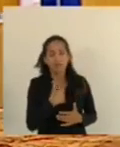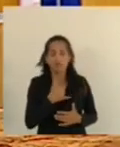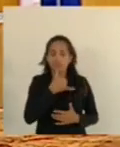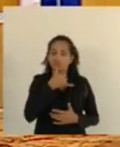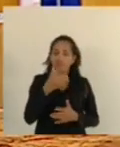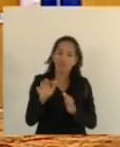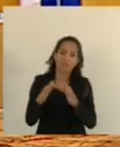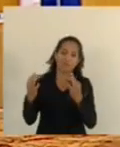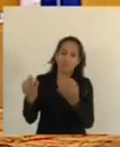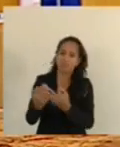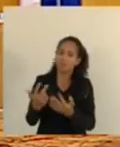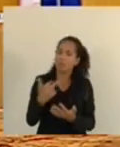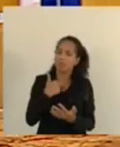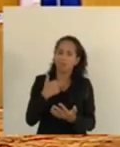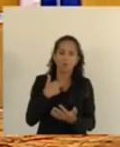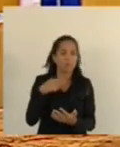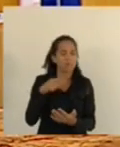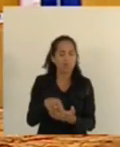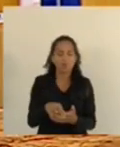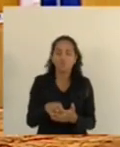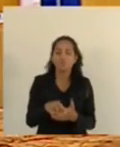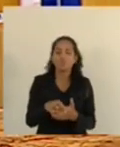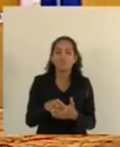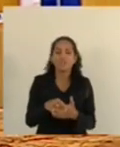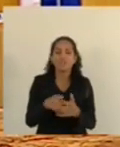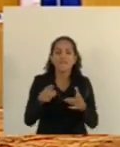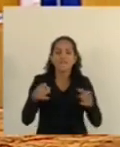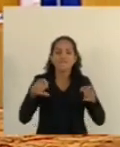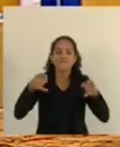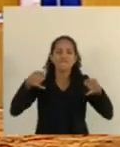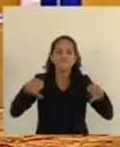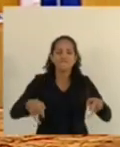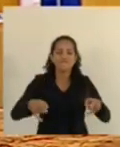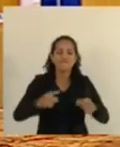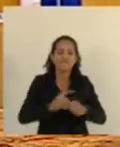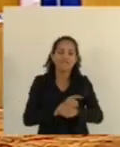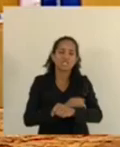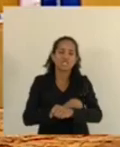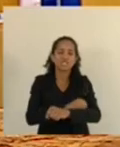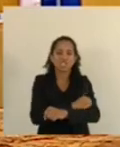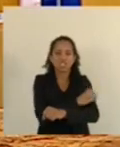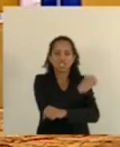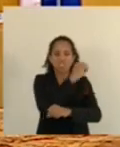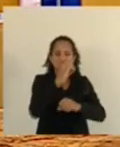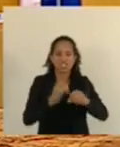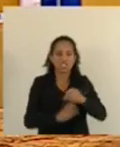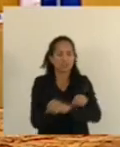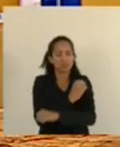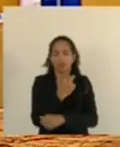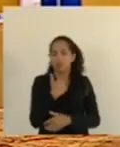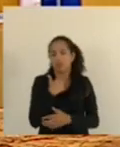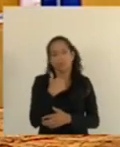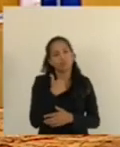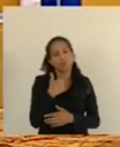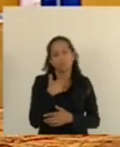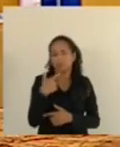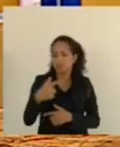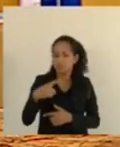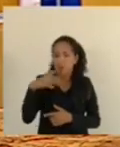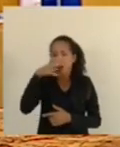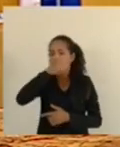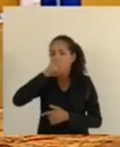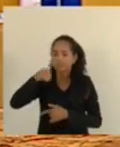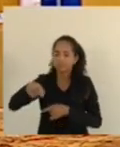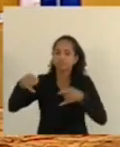família não pôde velar essa mãe e filha. Elas tiveram que ser sepultadas de imediato, porque